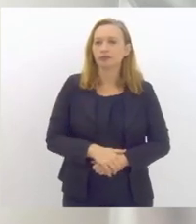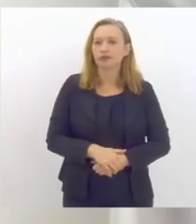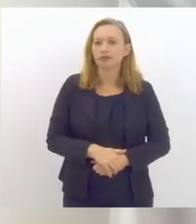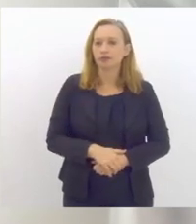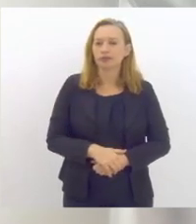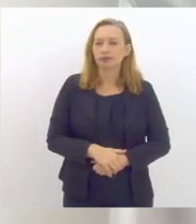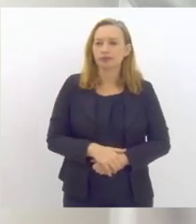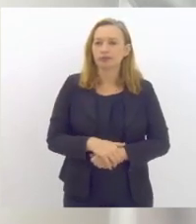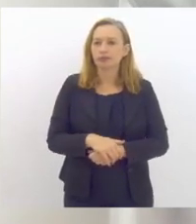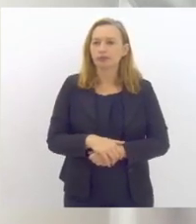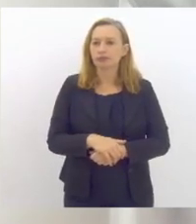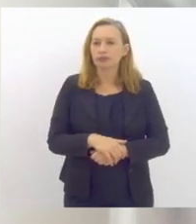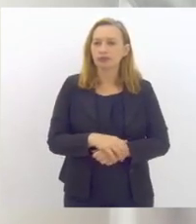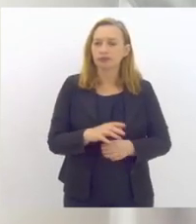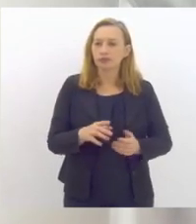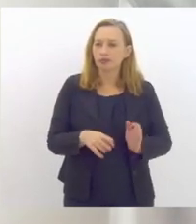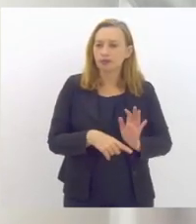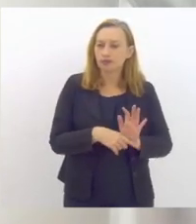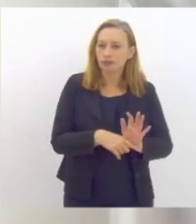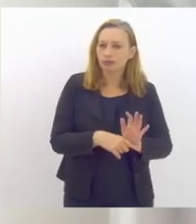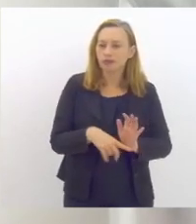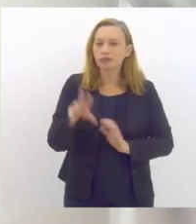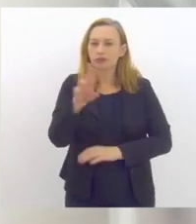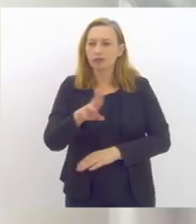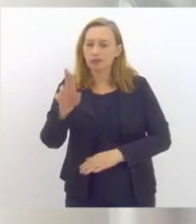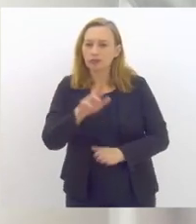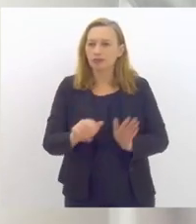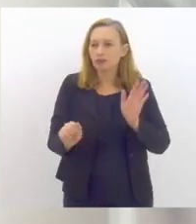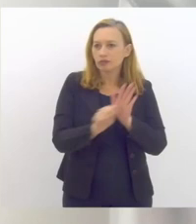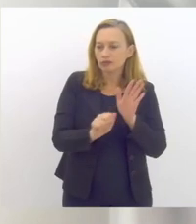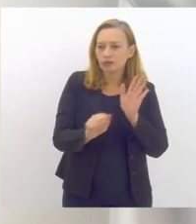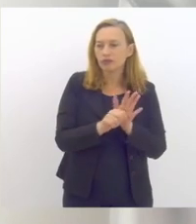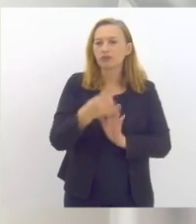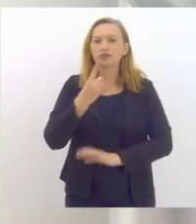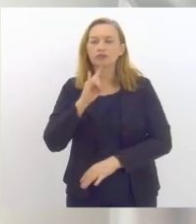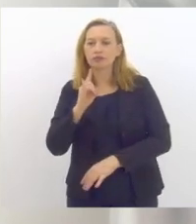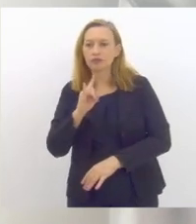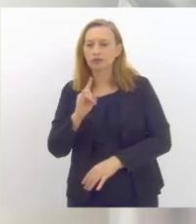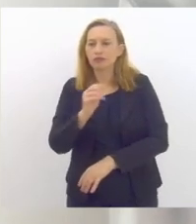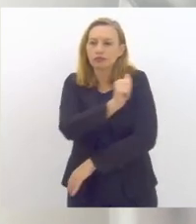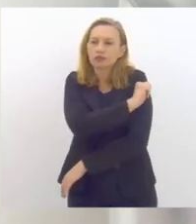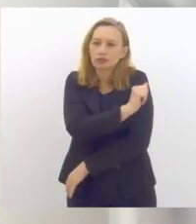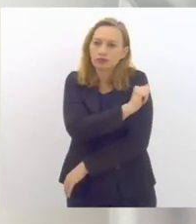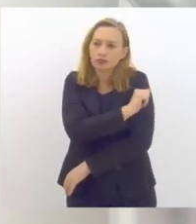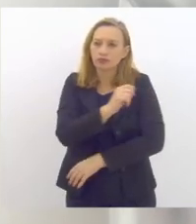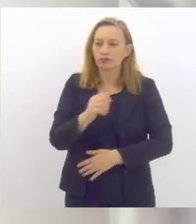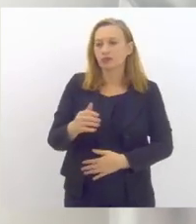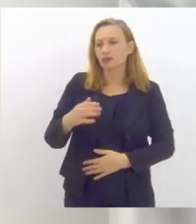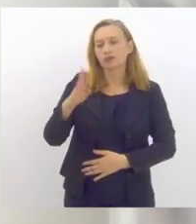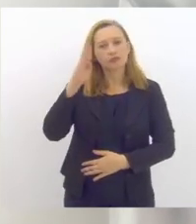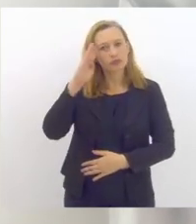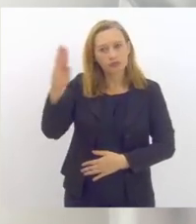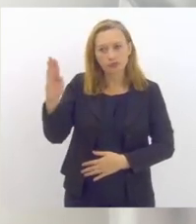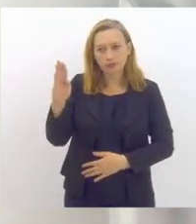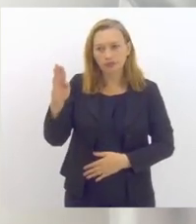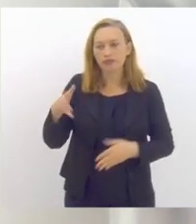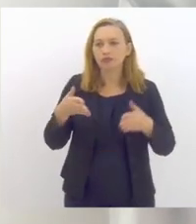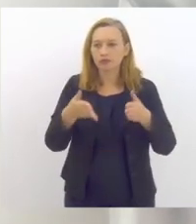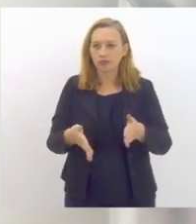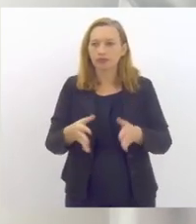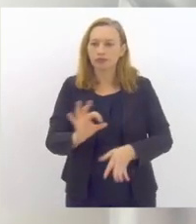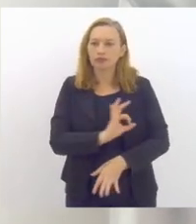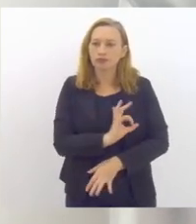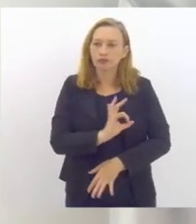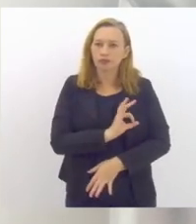de acolhimento ao uso abusivo de álcool e outras drogas por parte dos estudantes o ator principal é a polícia